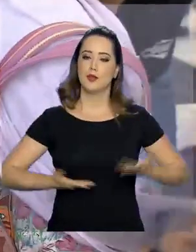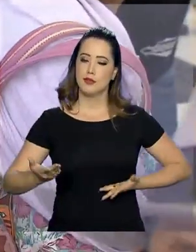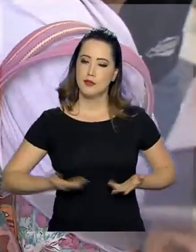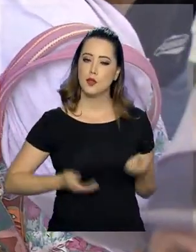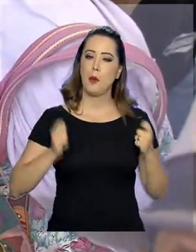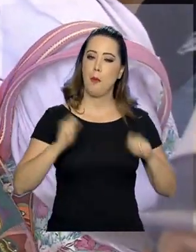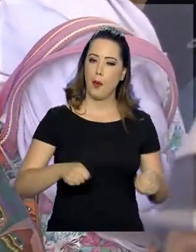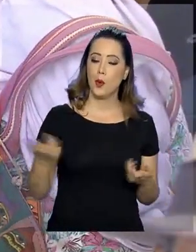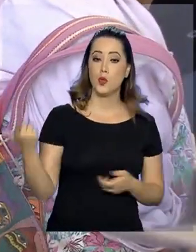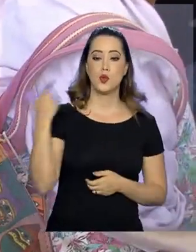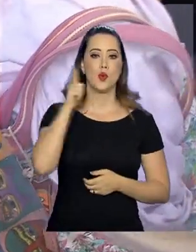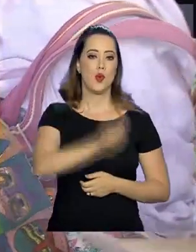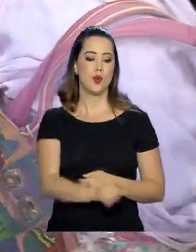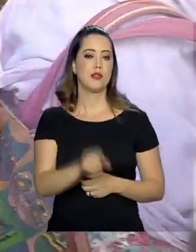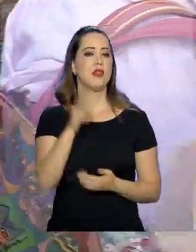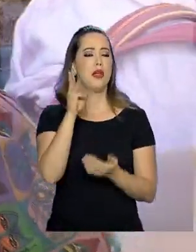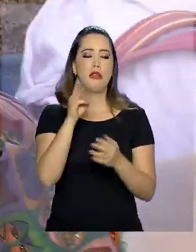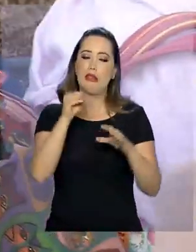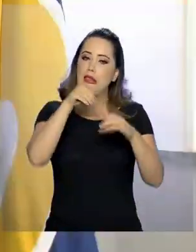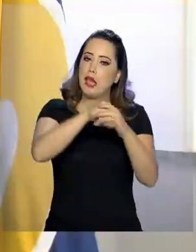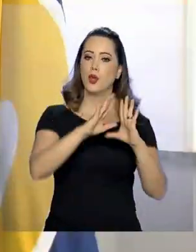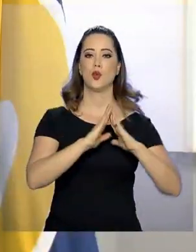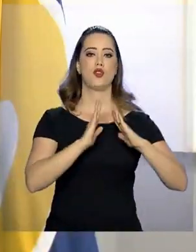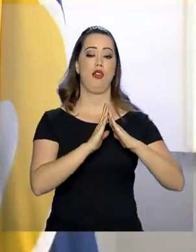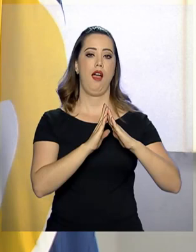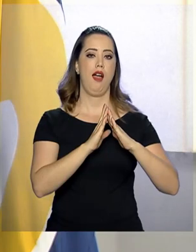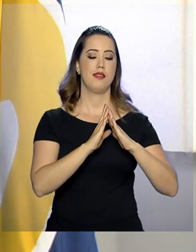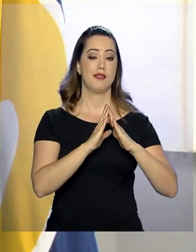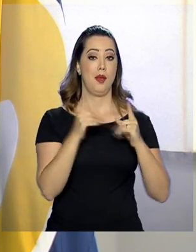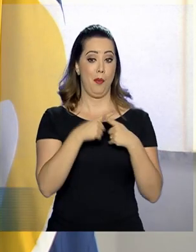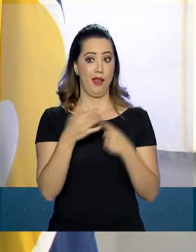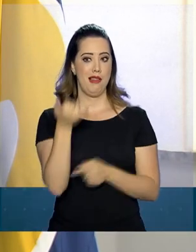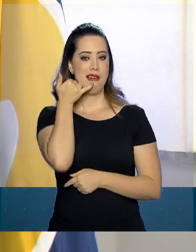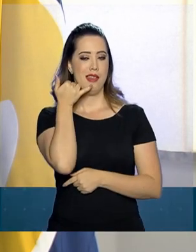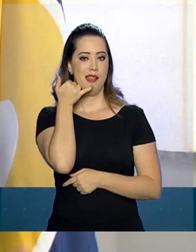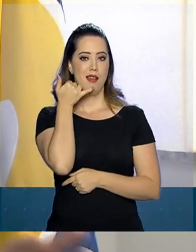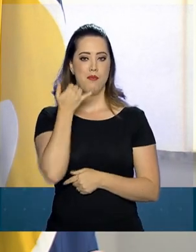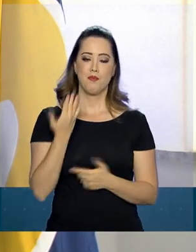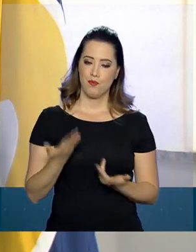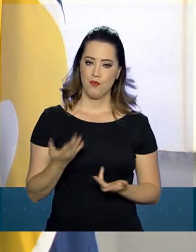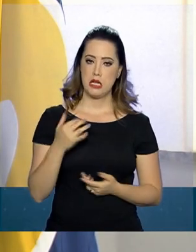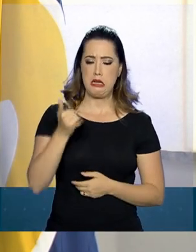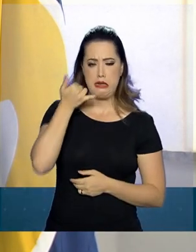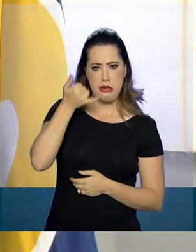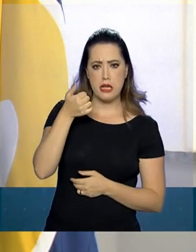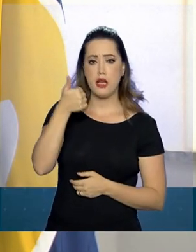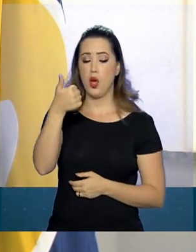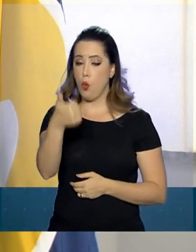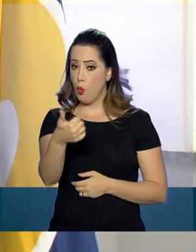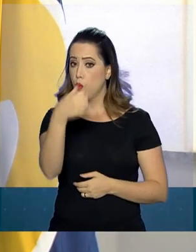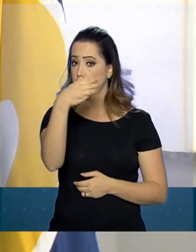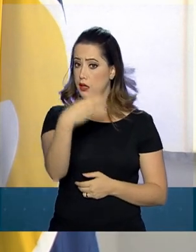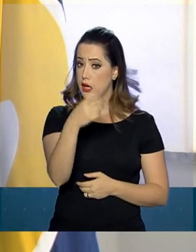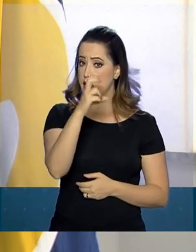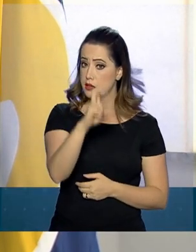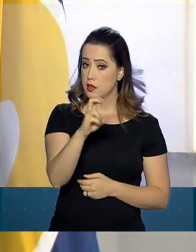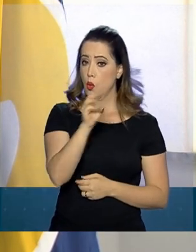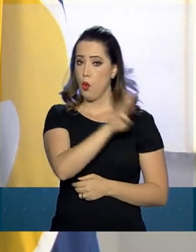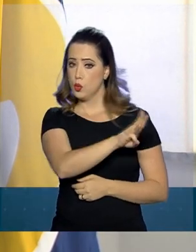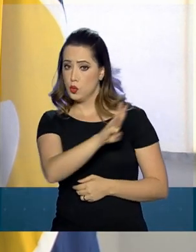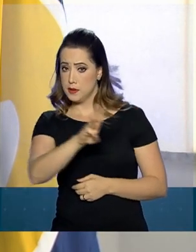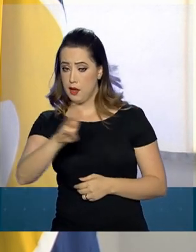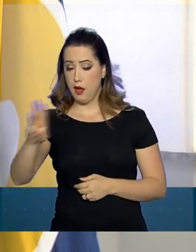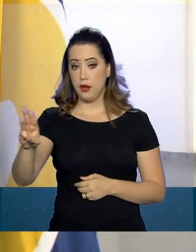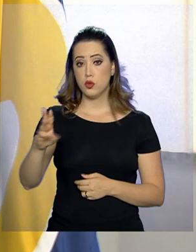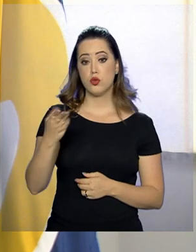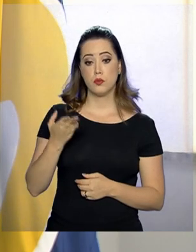ser obtidos sem sair de casa. Quando ele liga no 135 ou quando ele acessa o INSS no computador ou no